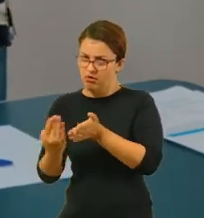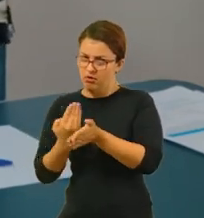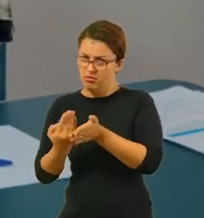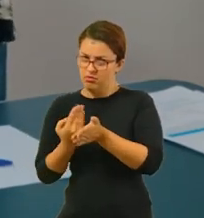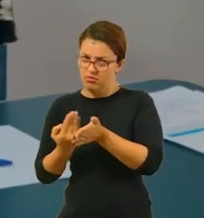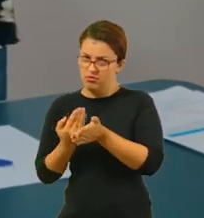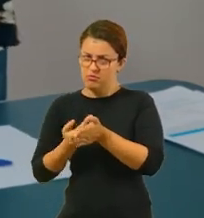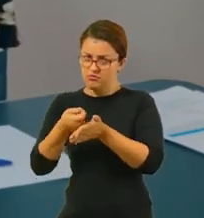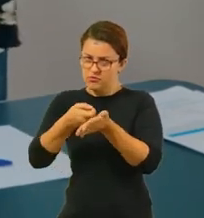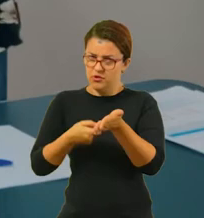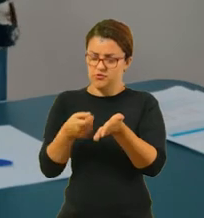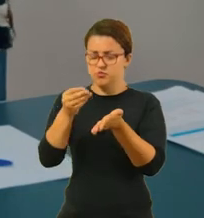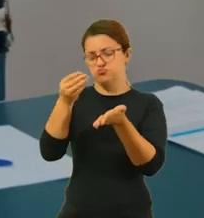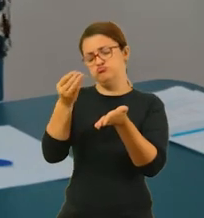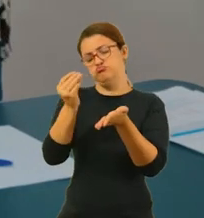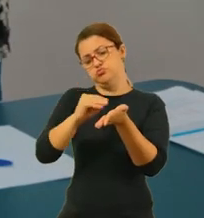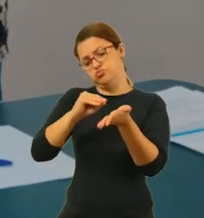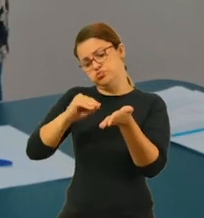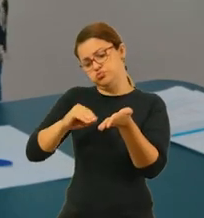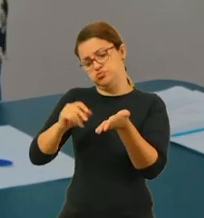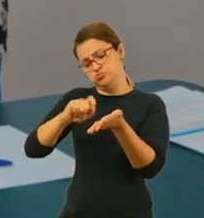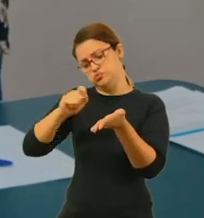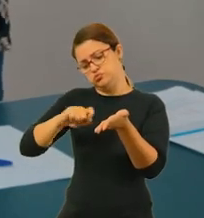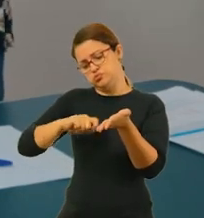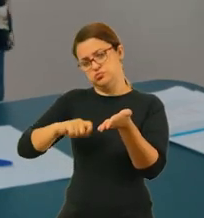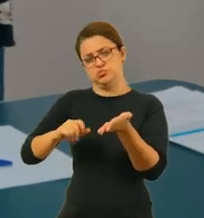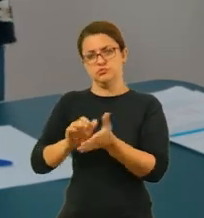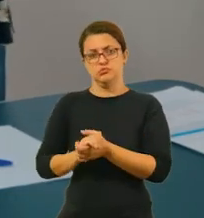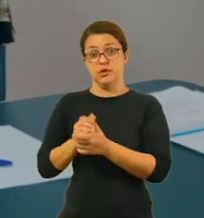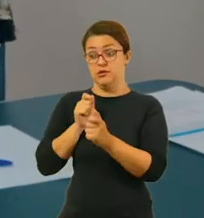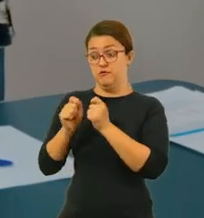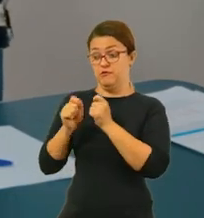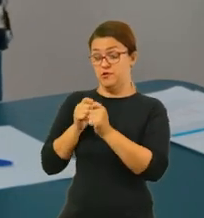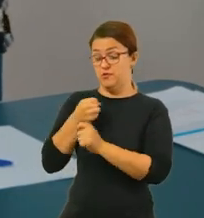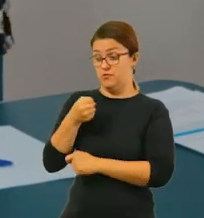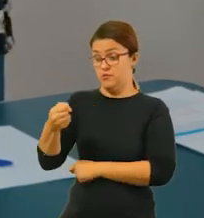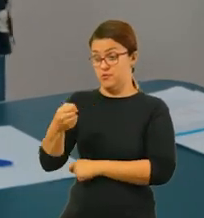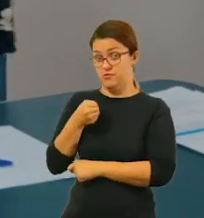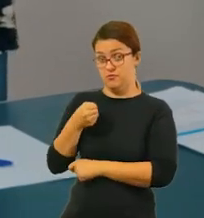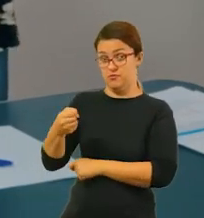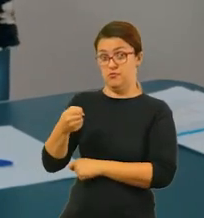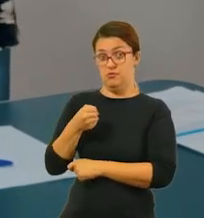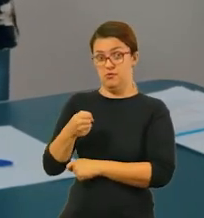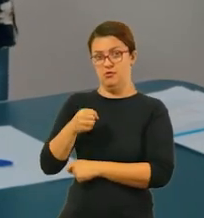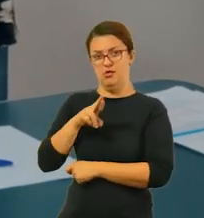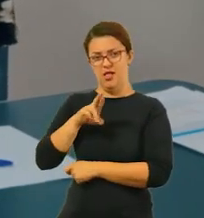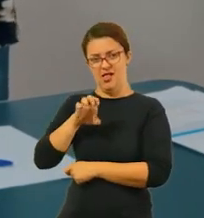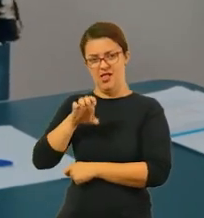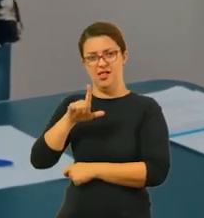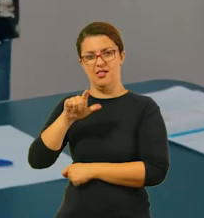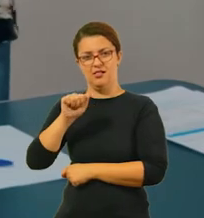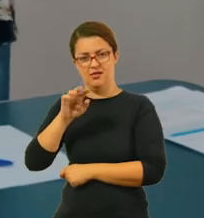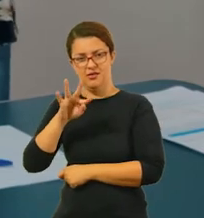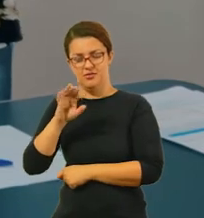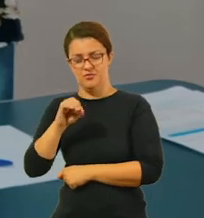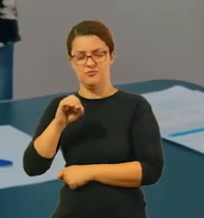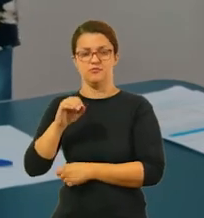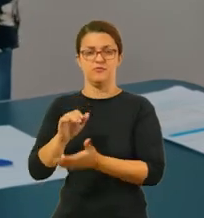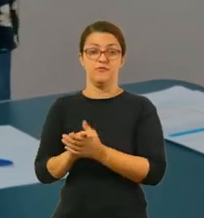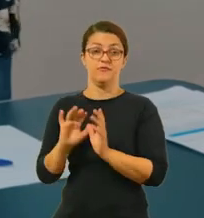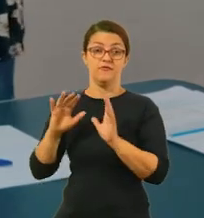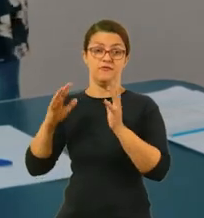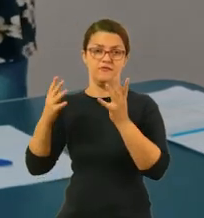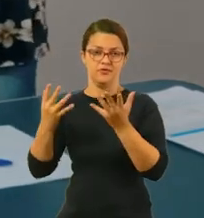no caderno, em forma de texto, tá bom? Então, a entrevista vai servir para isso, para vocês criarem um relato desse momento da festa